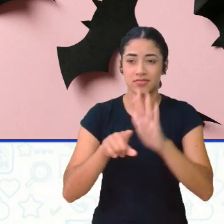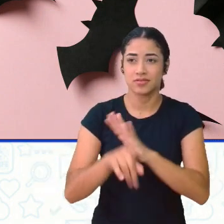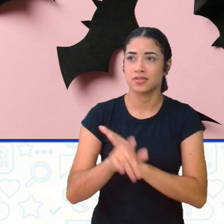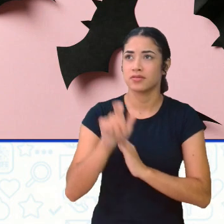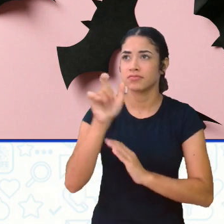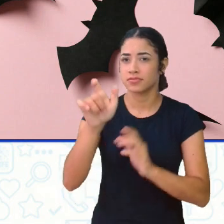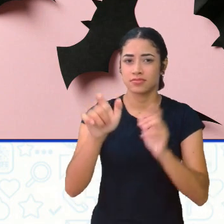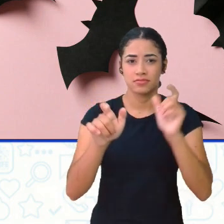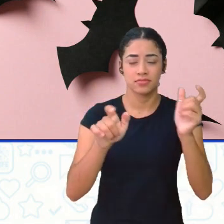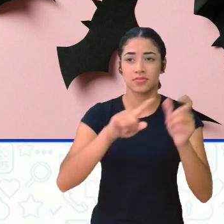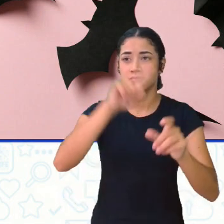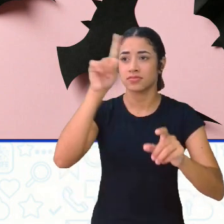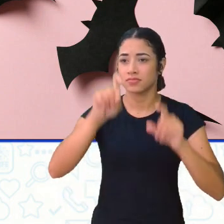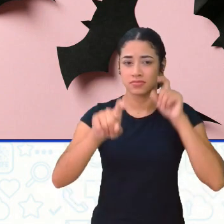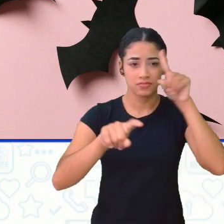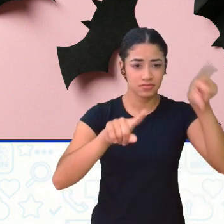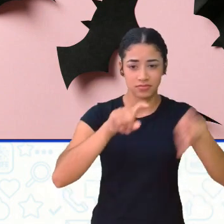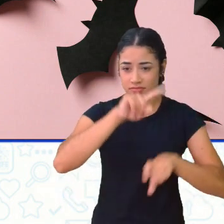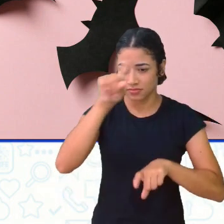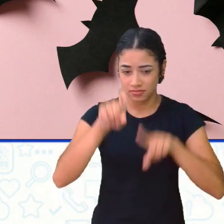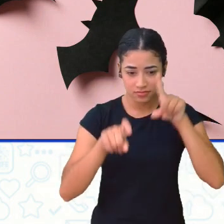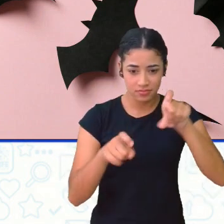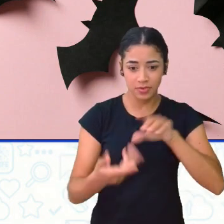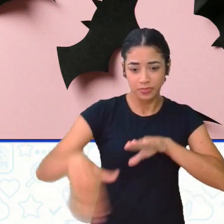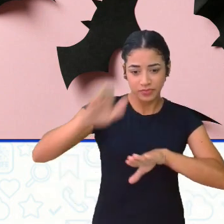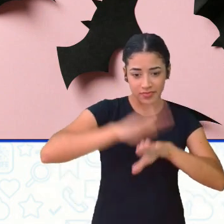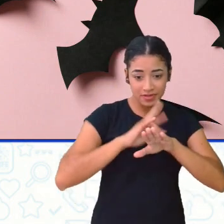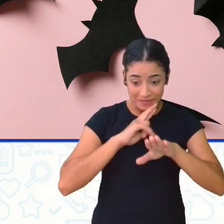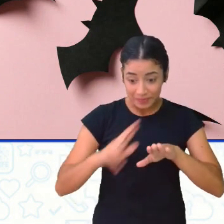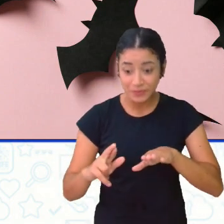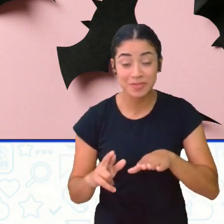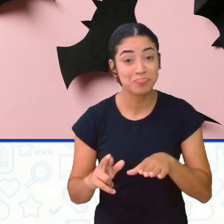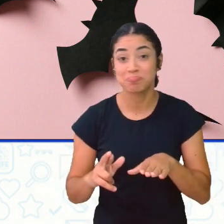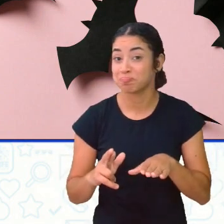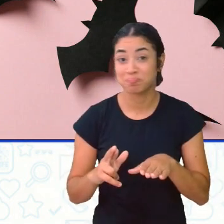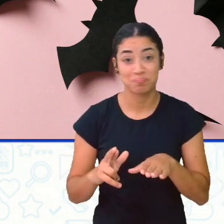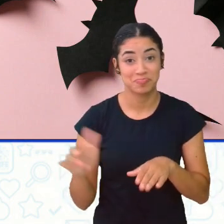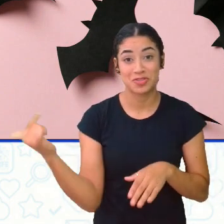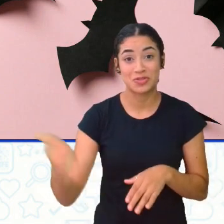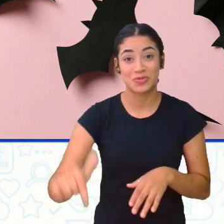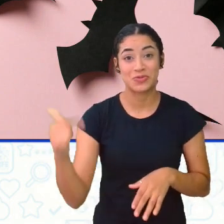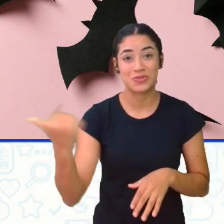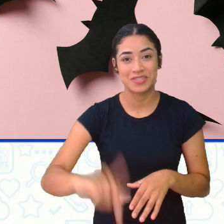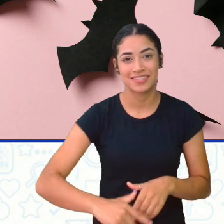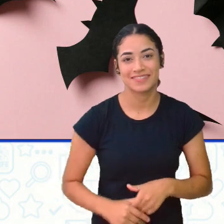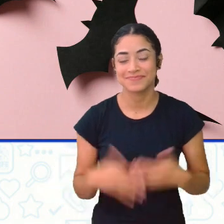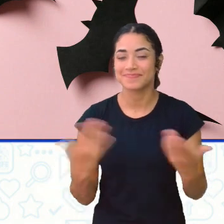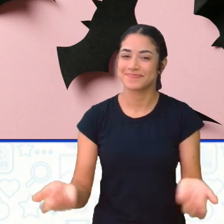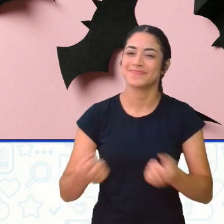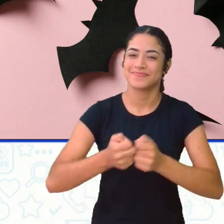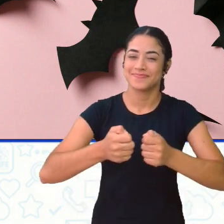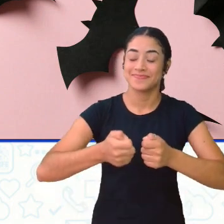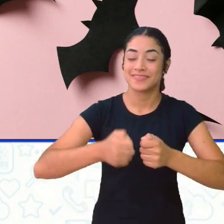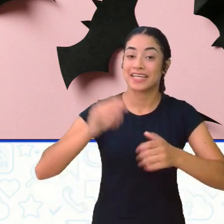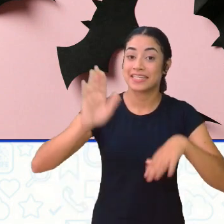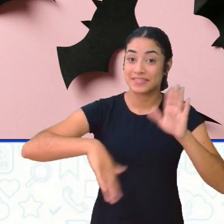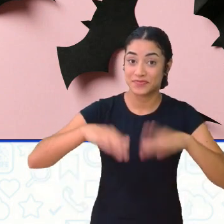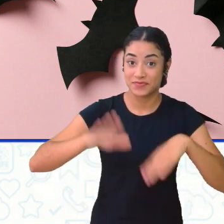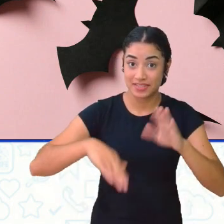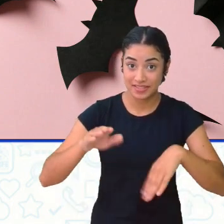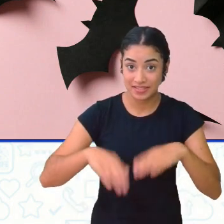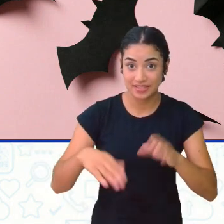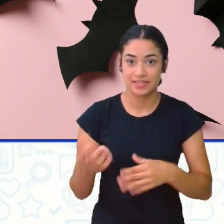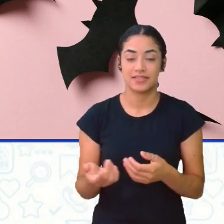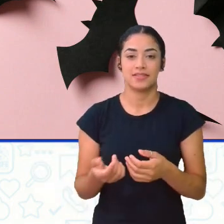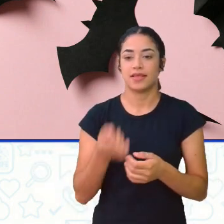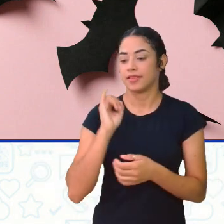tem Uma explicação Um argumento racional Por trás Pelo menos Até onde a gente sabe E aí Muitas vezes As narrativas Especialmente mitos E lendas Como a